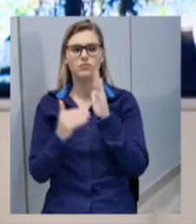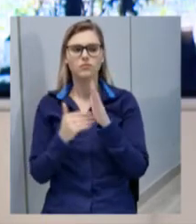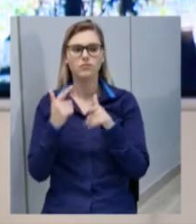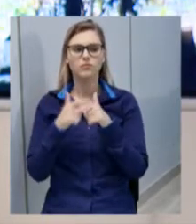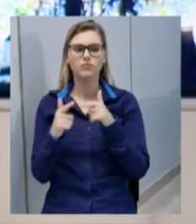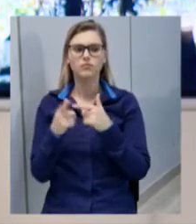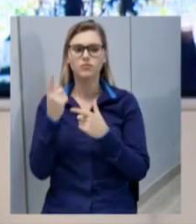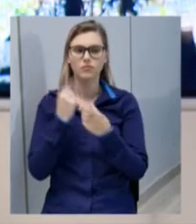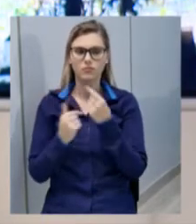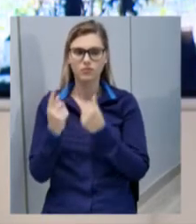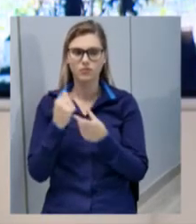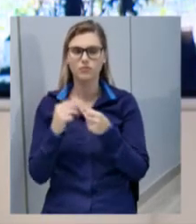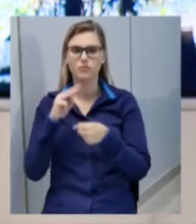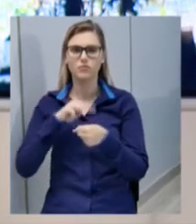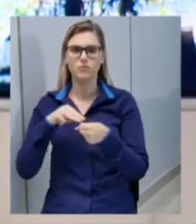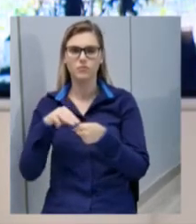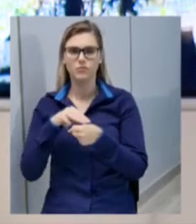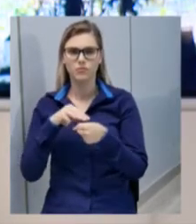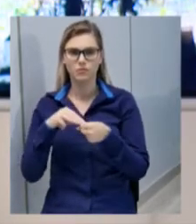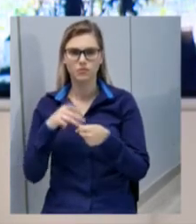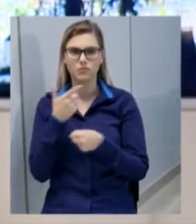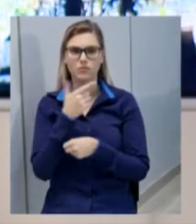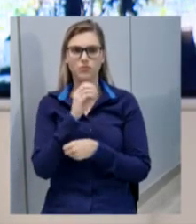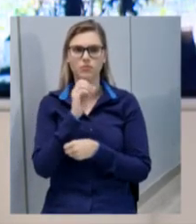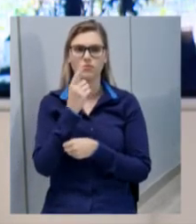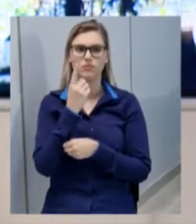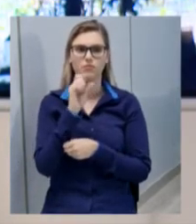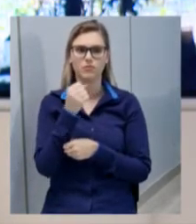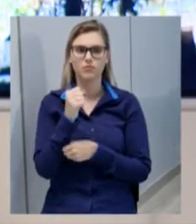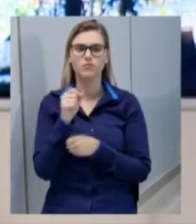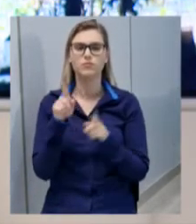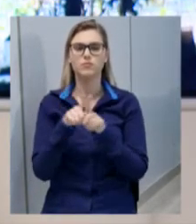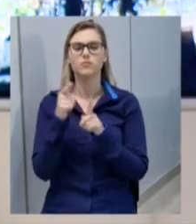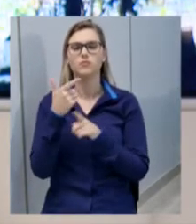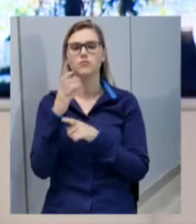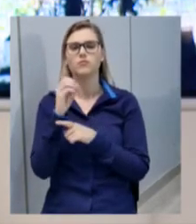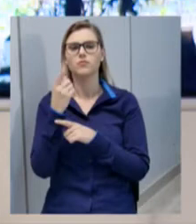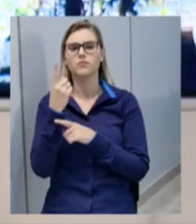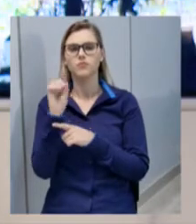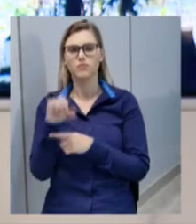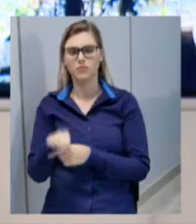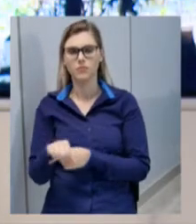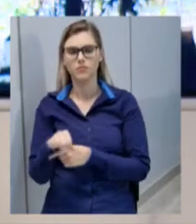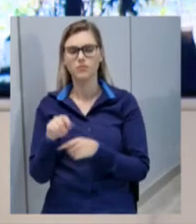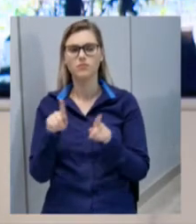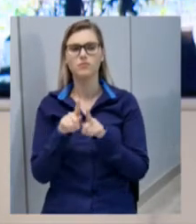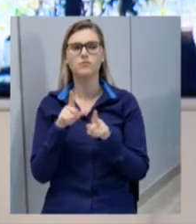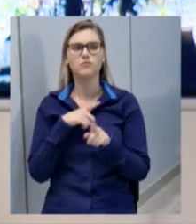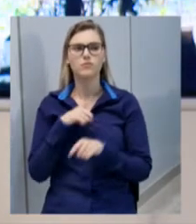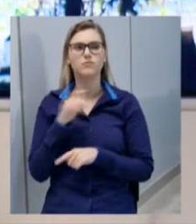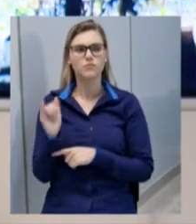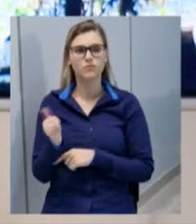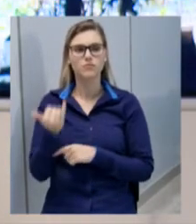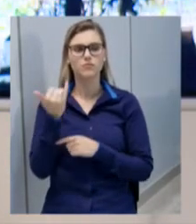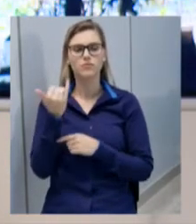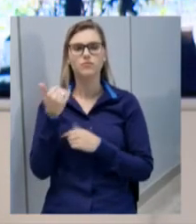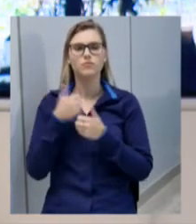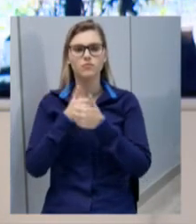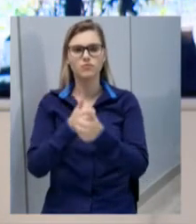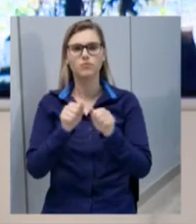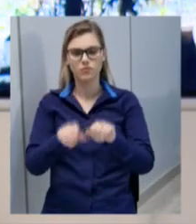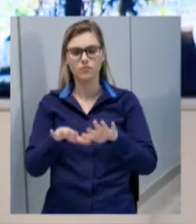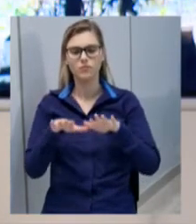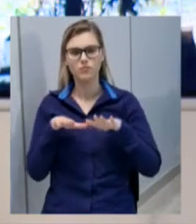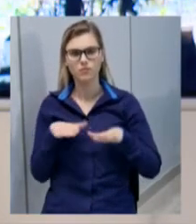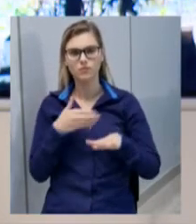orçamentária do município, 2018 e 2019. Tivemos a oportunidade, no início do mês, de acompanhar na audiência pública lá